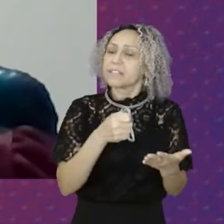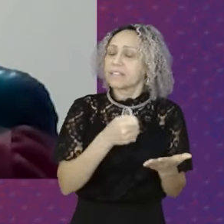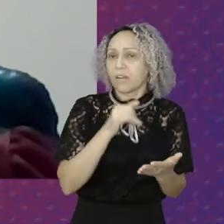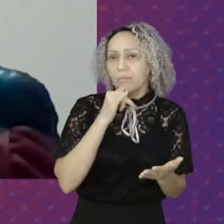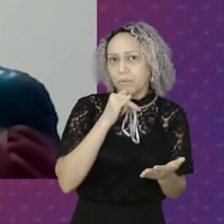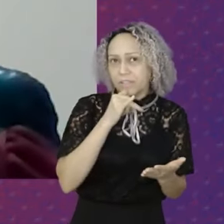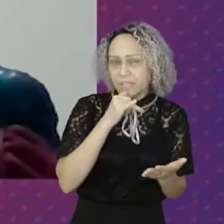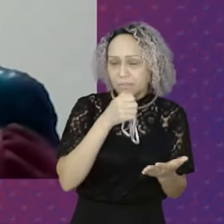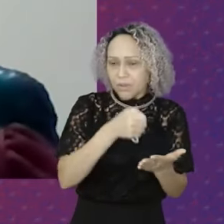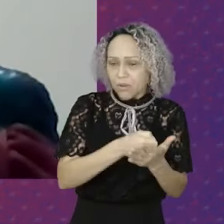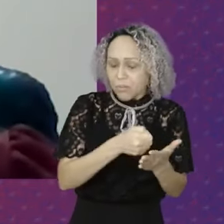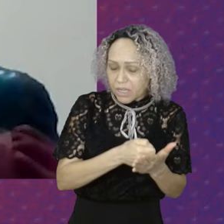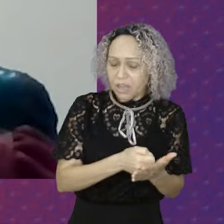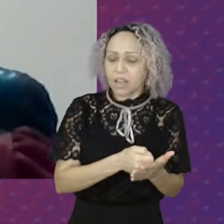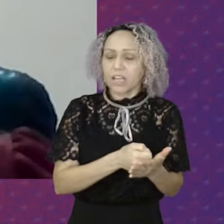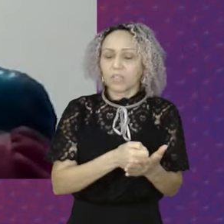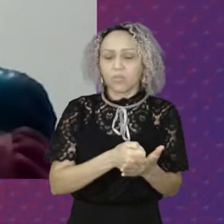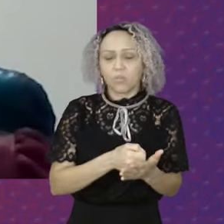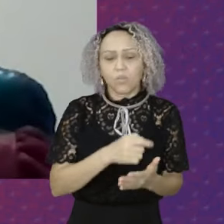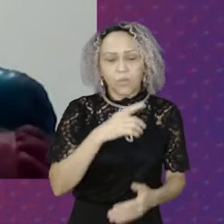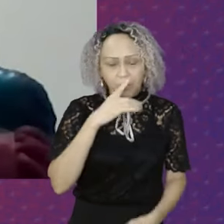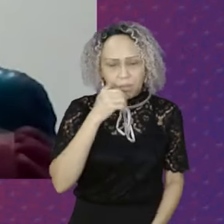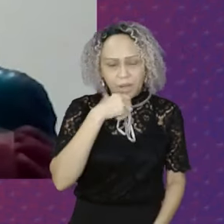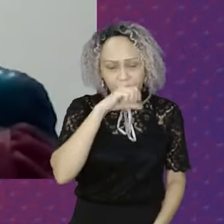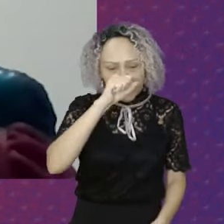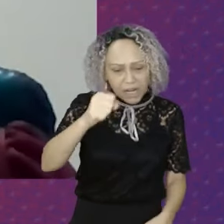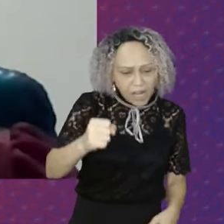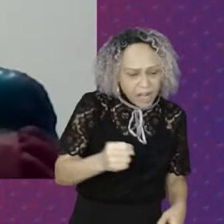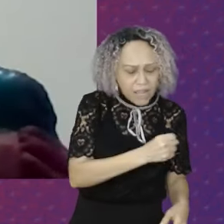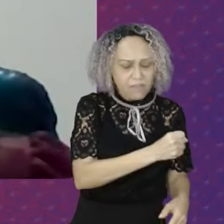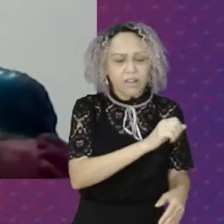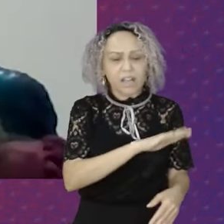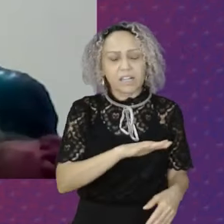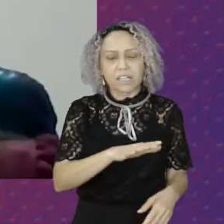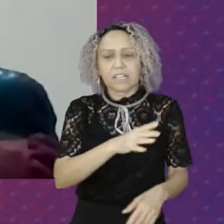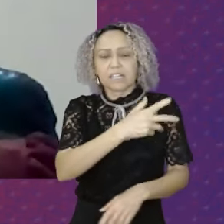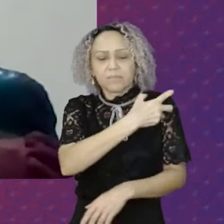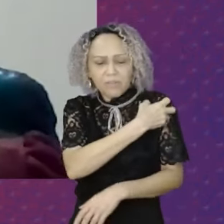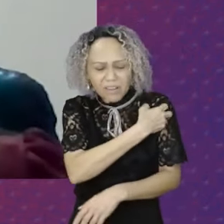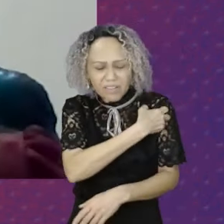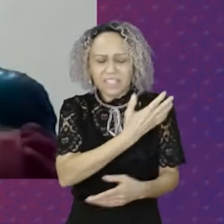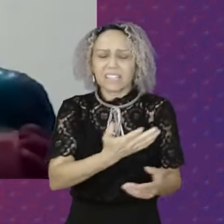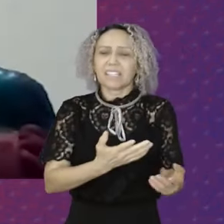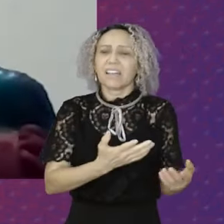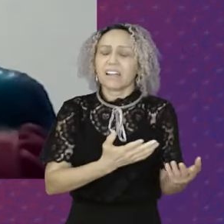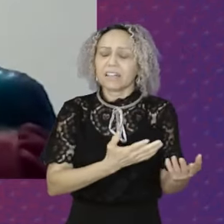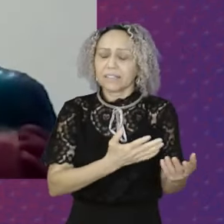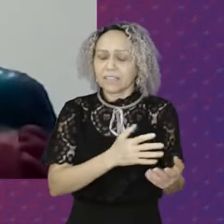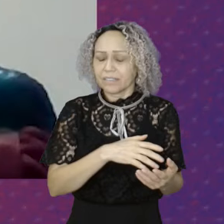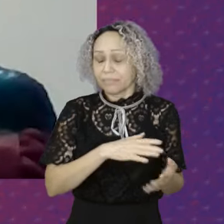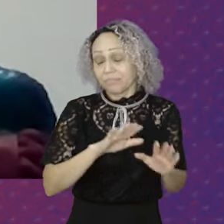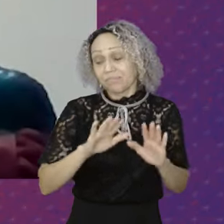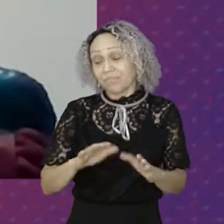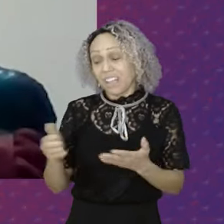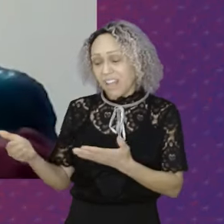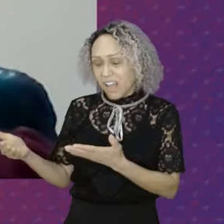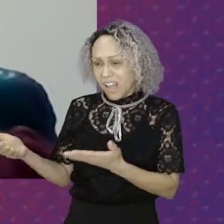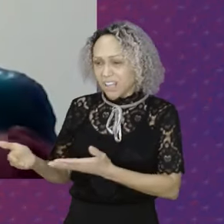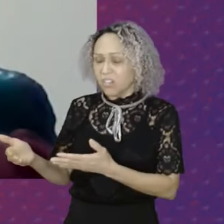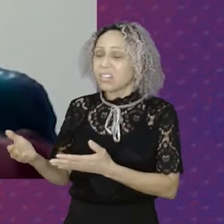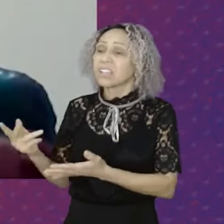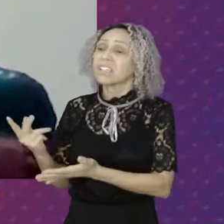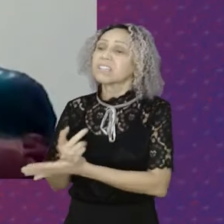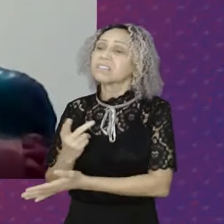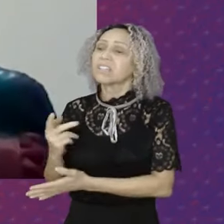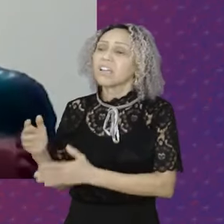vacinação Das crianças Hoje a gente Já encontra Diversas crianças Com vacinação Atrasada A evasão escolar Metou E